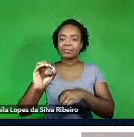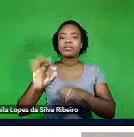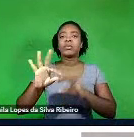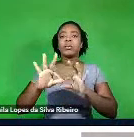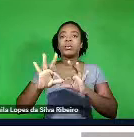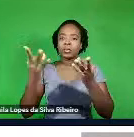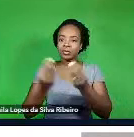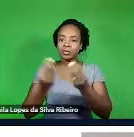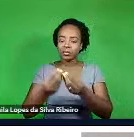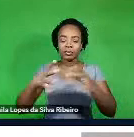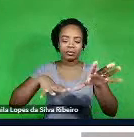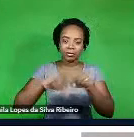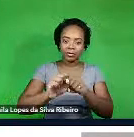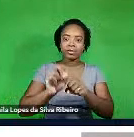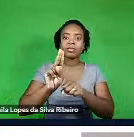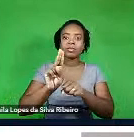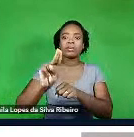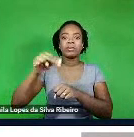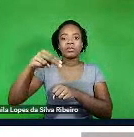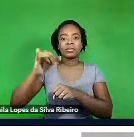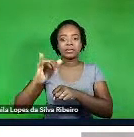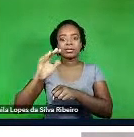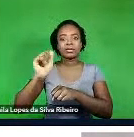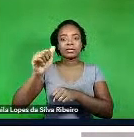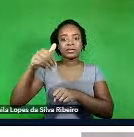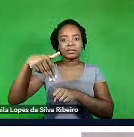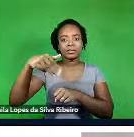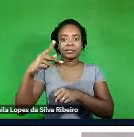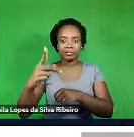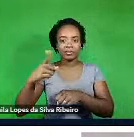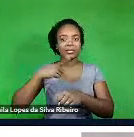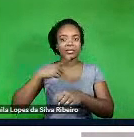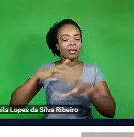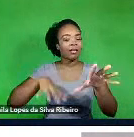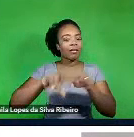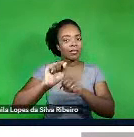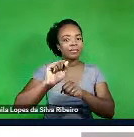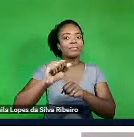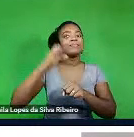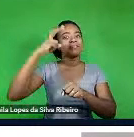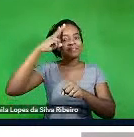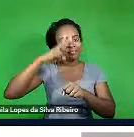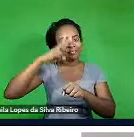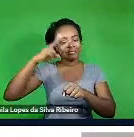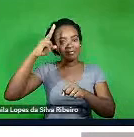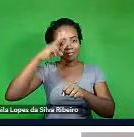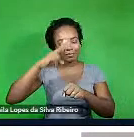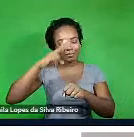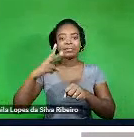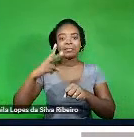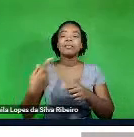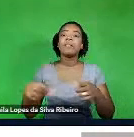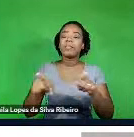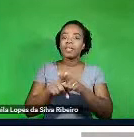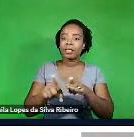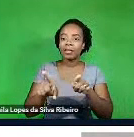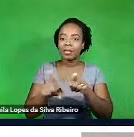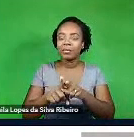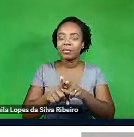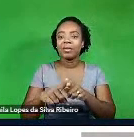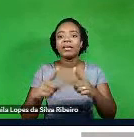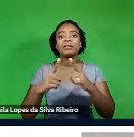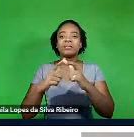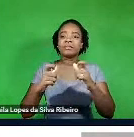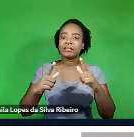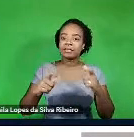Unicamp, graduação em História, especialização em jornalismo científico, mestrado em divulgação científica e cultural,